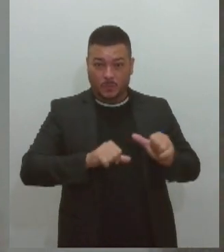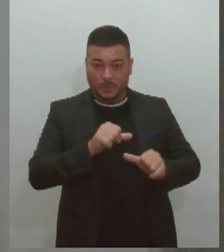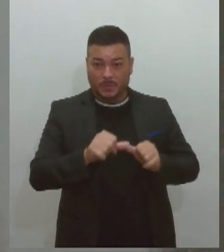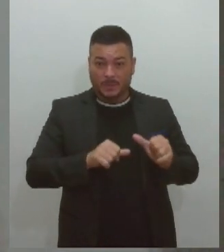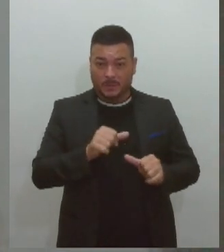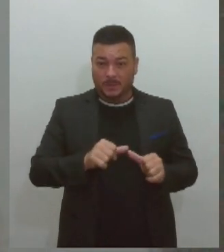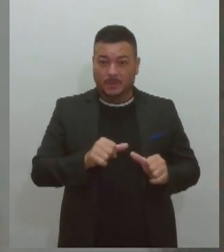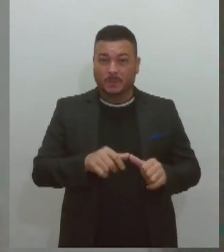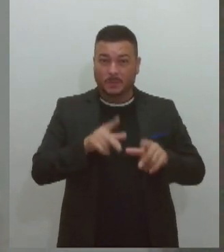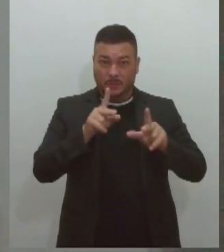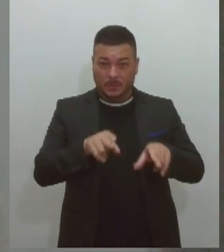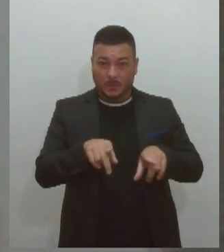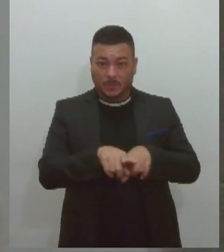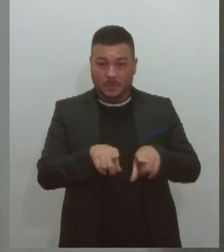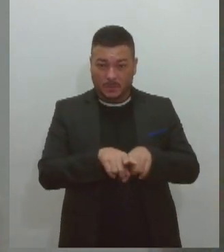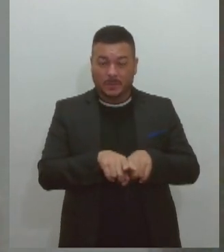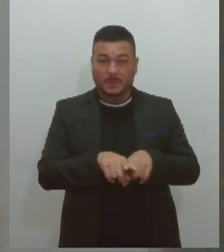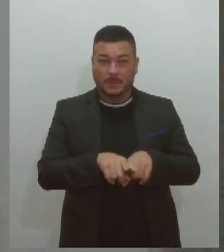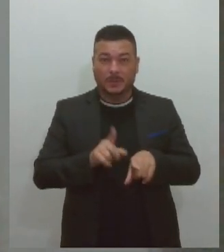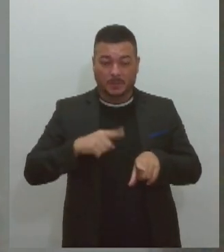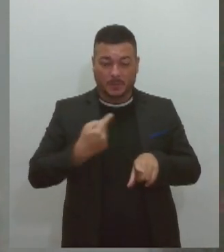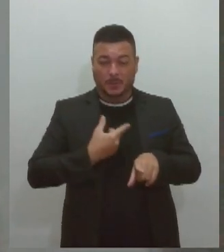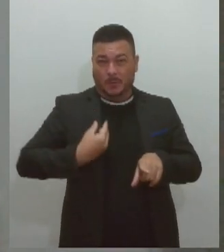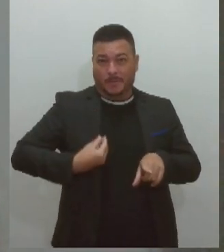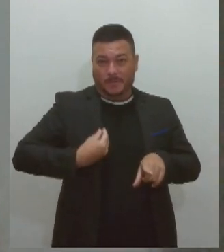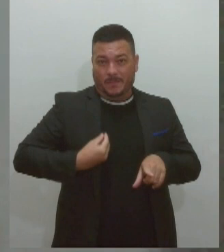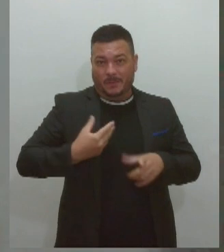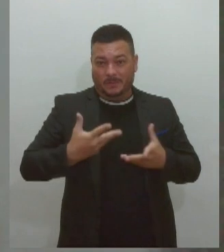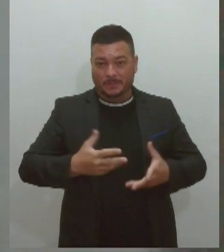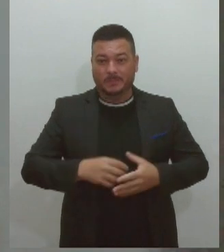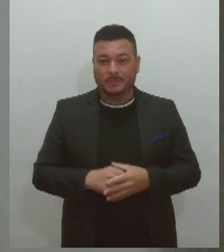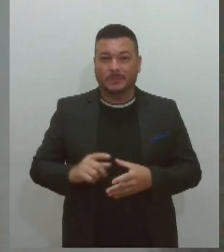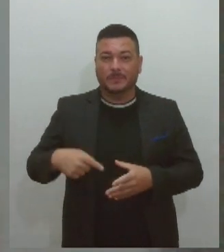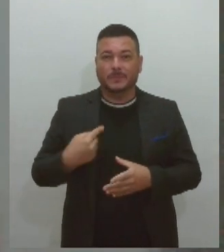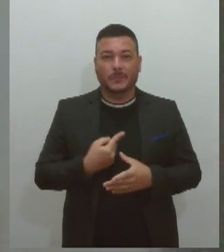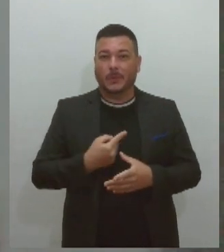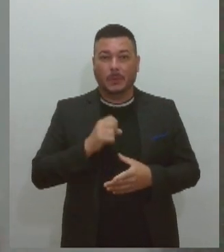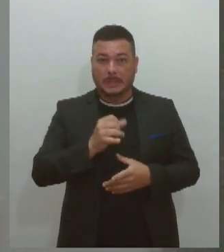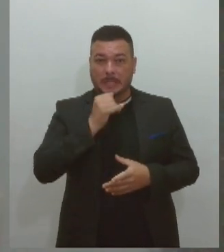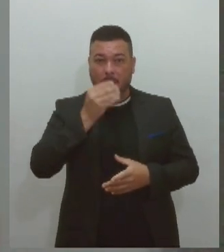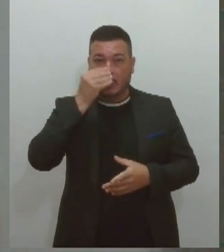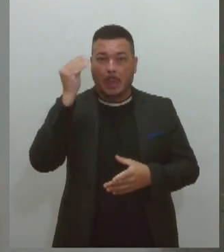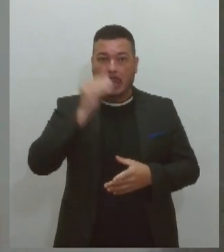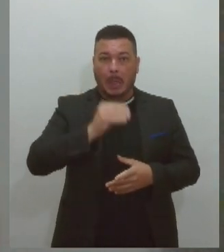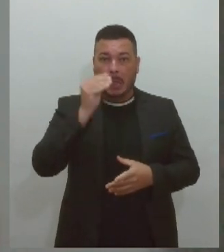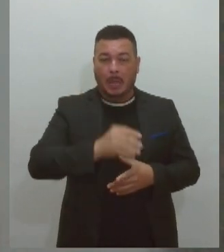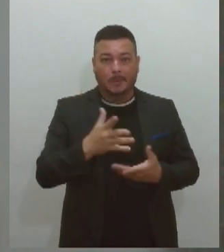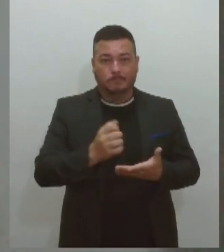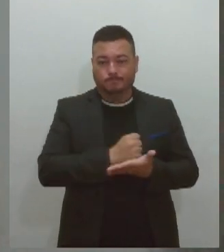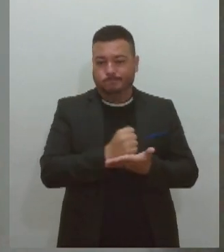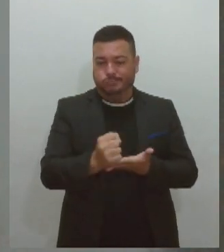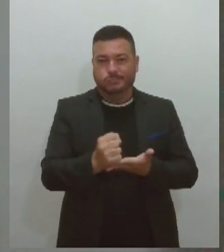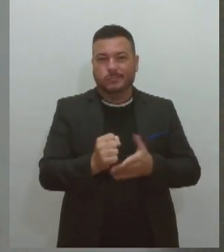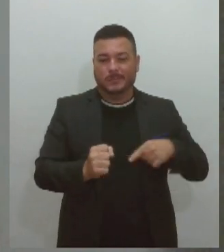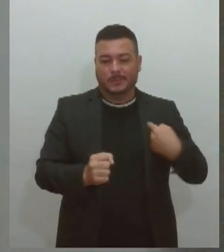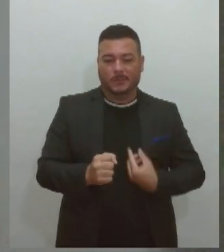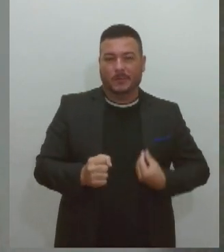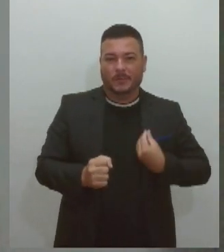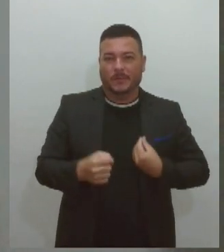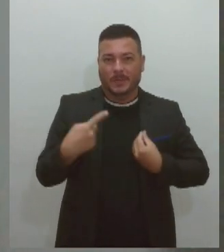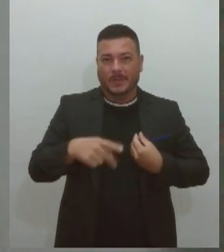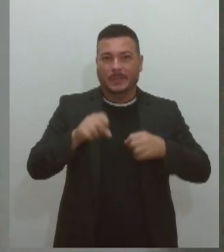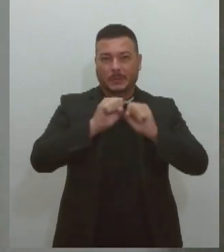somos, né? Estamos fadados, infelizmente, a não sobreviver nesse sistema, né? Então,